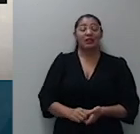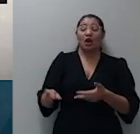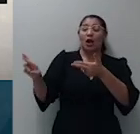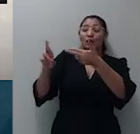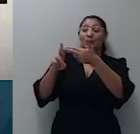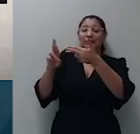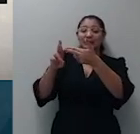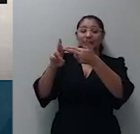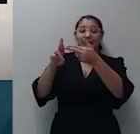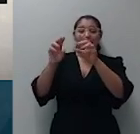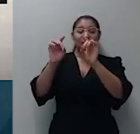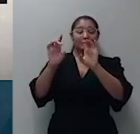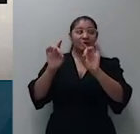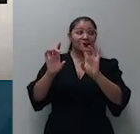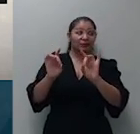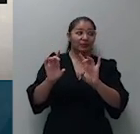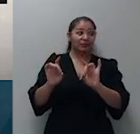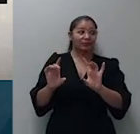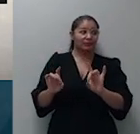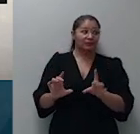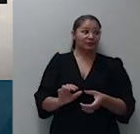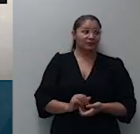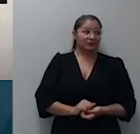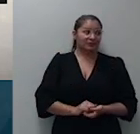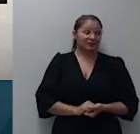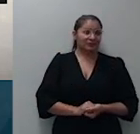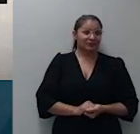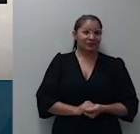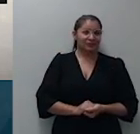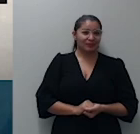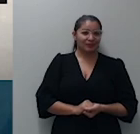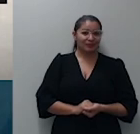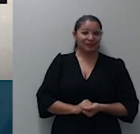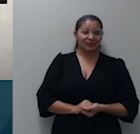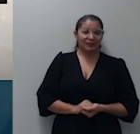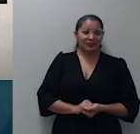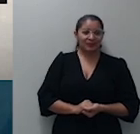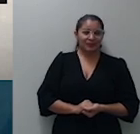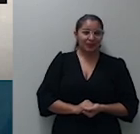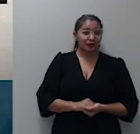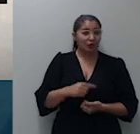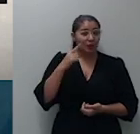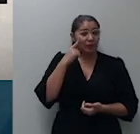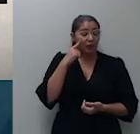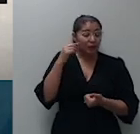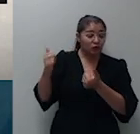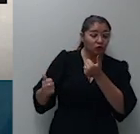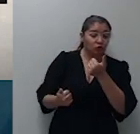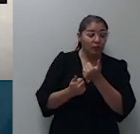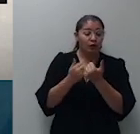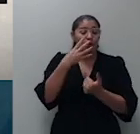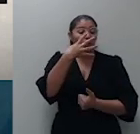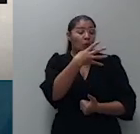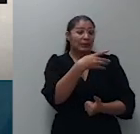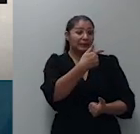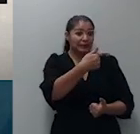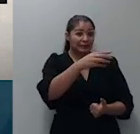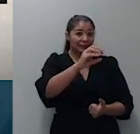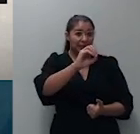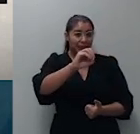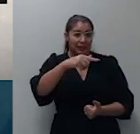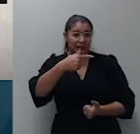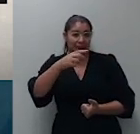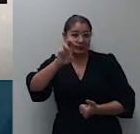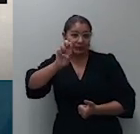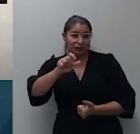apontam ofensa aos artigos 610 substituído pelo 475G e